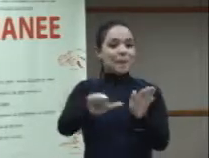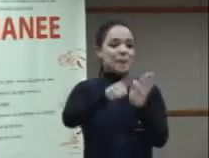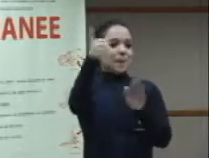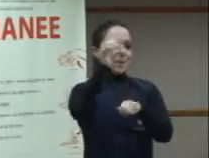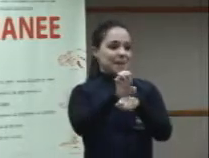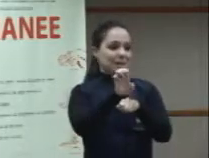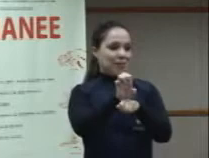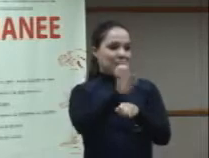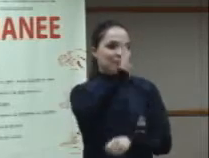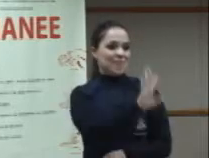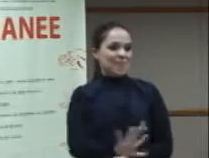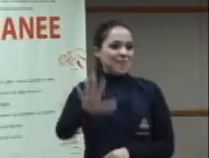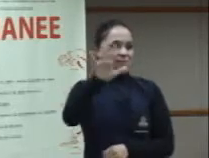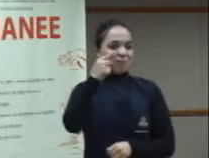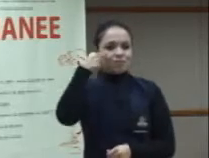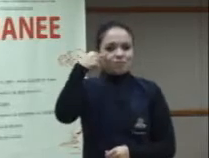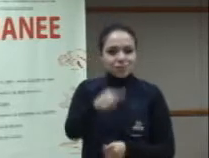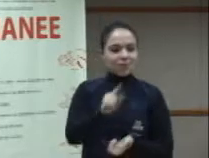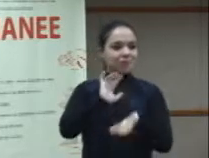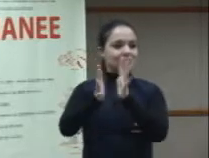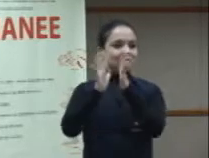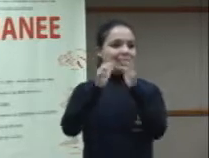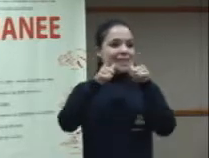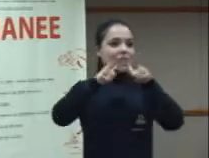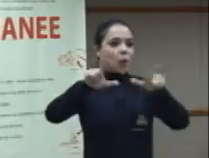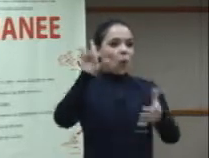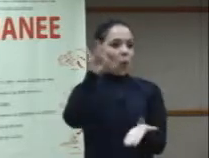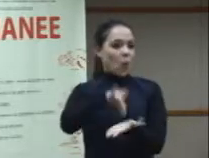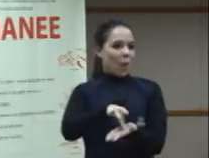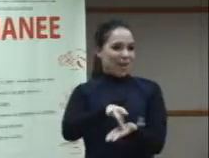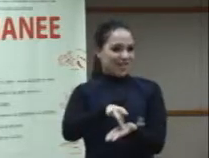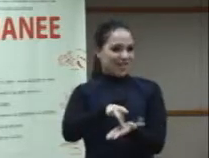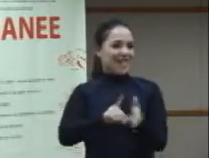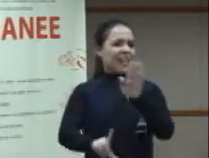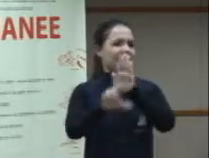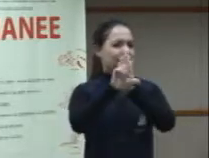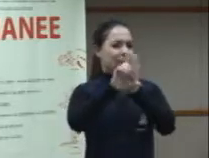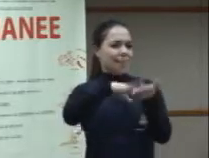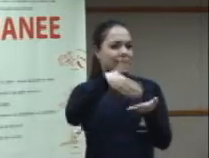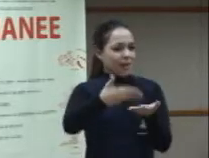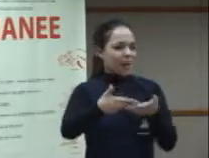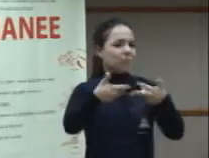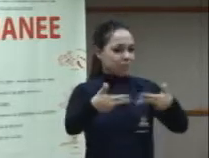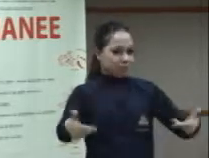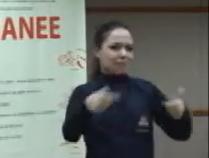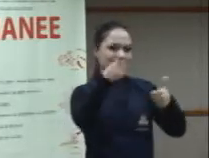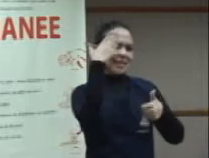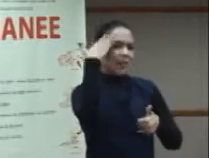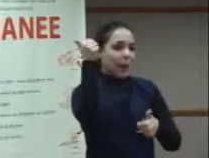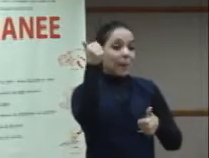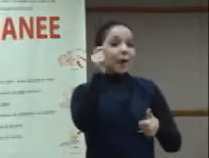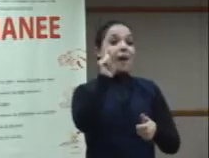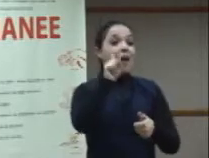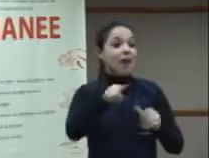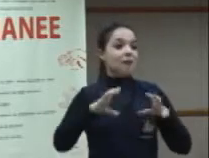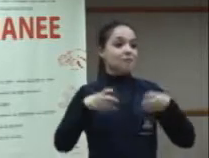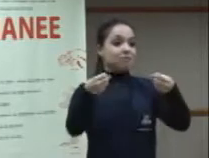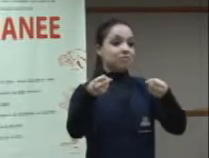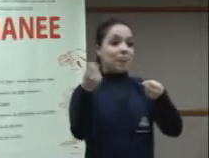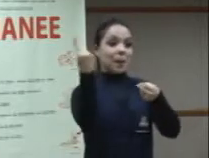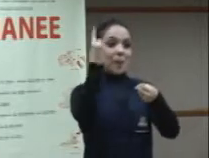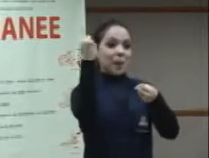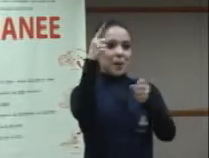a língua de sinais a nível estadual, a lei do intérprete e etc. Então, nós estamos à frente de